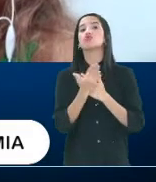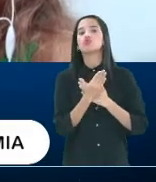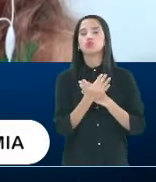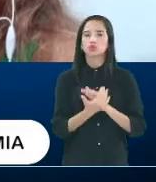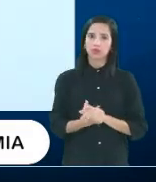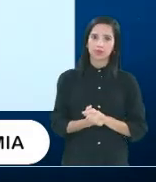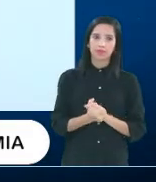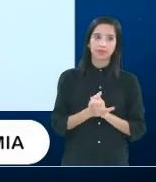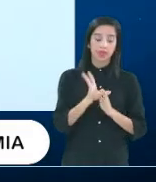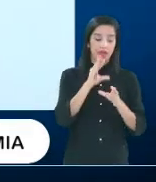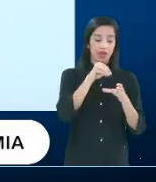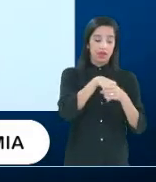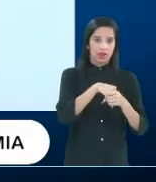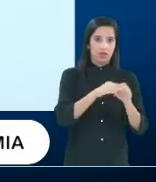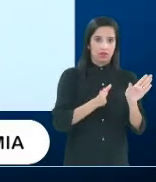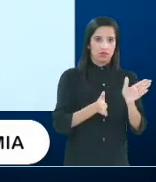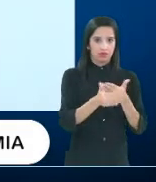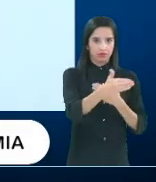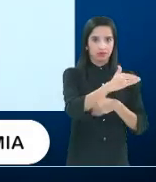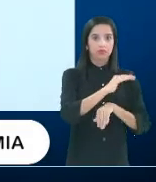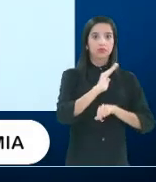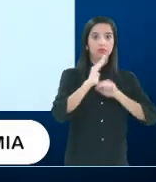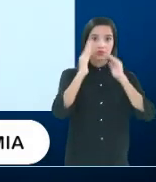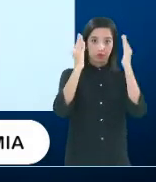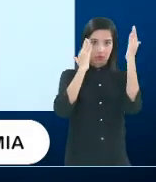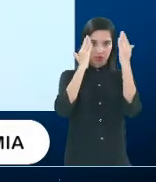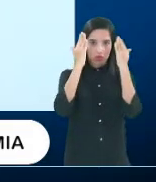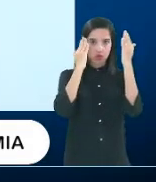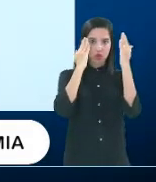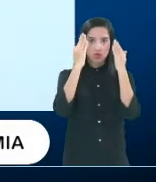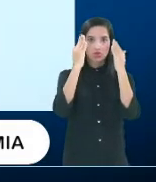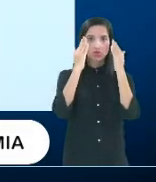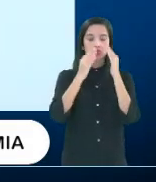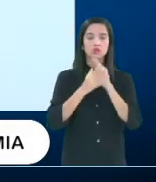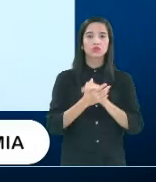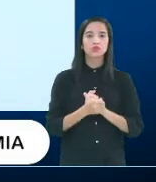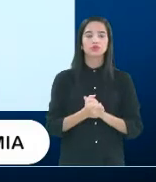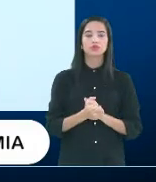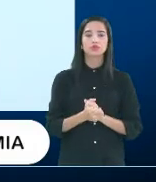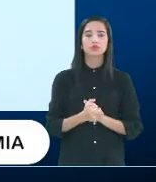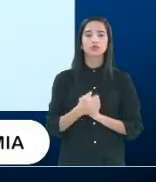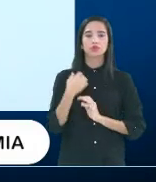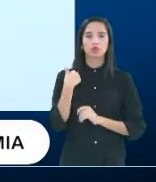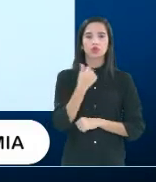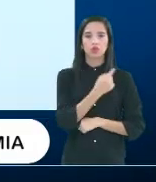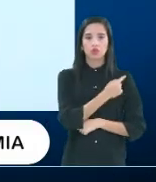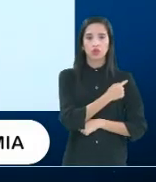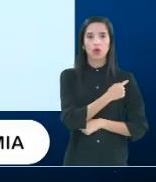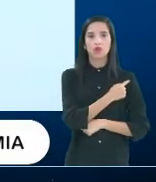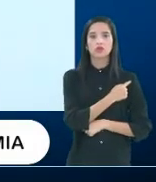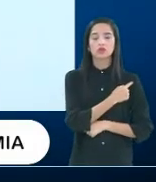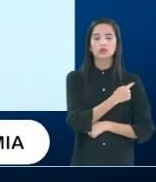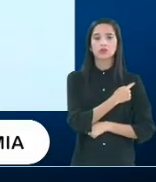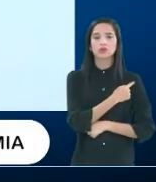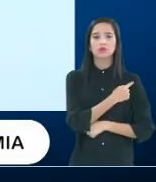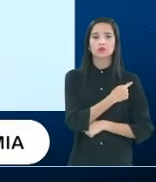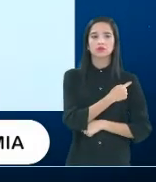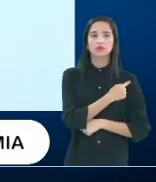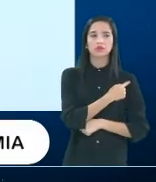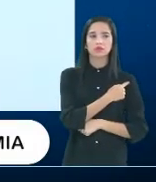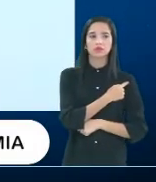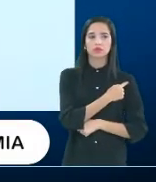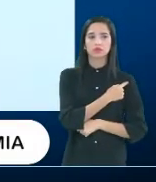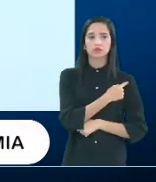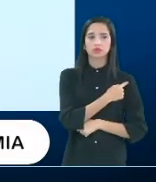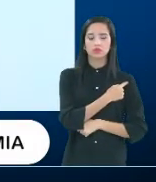No consultório de psicologia, a gente recebe todo tipo